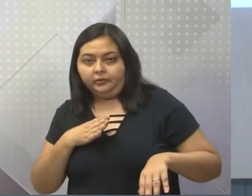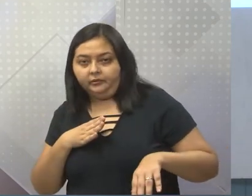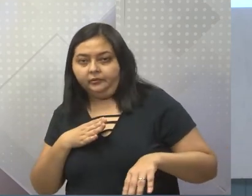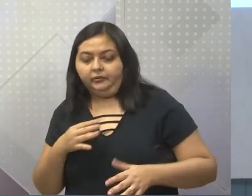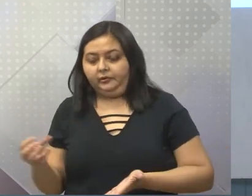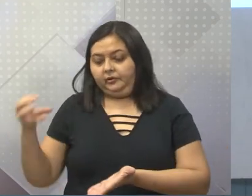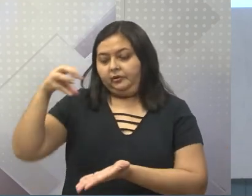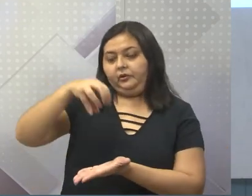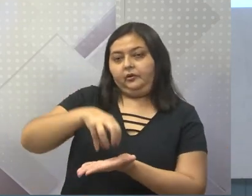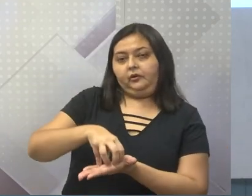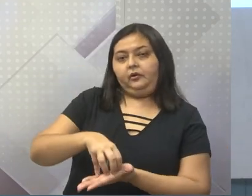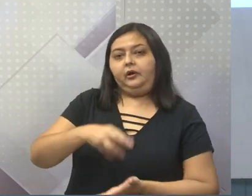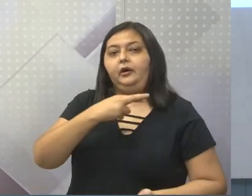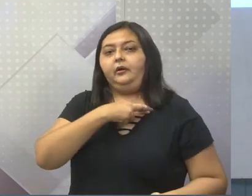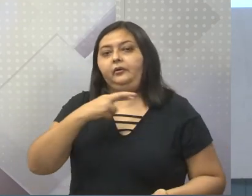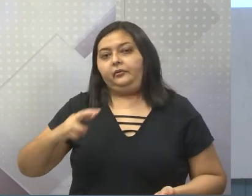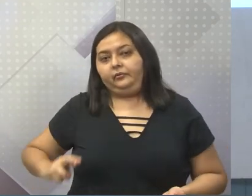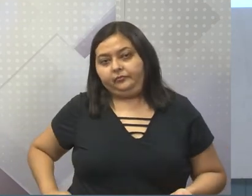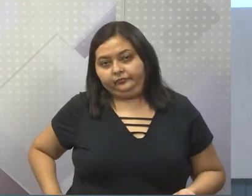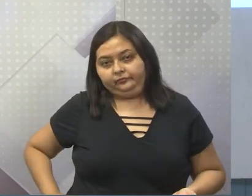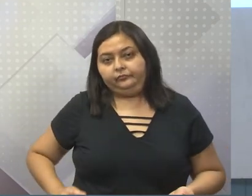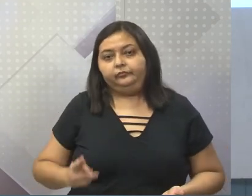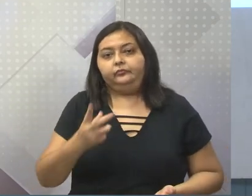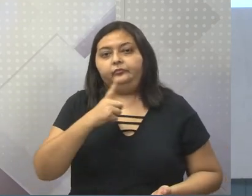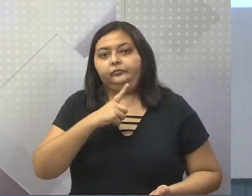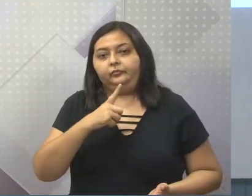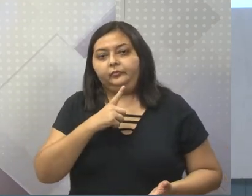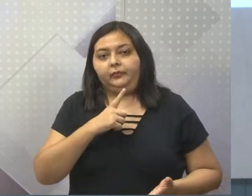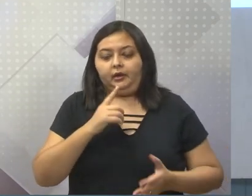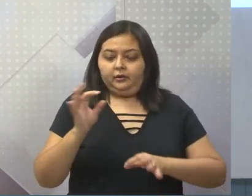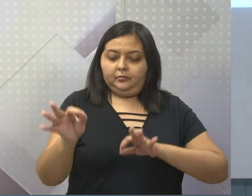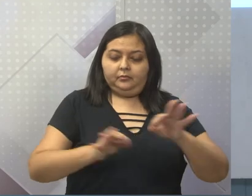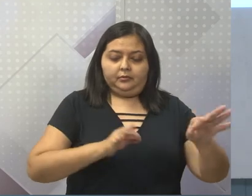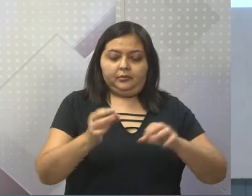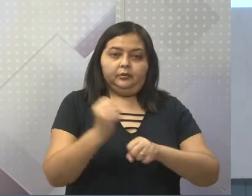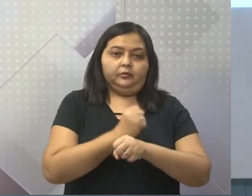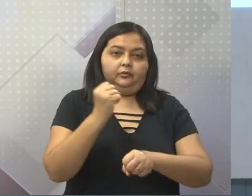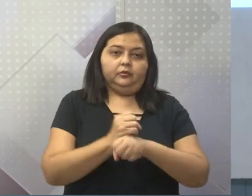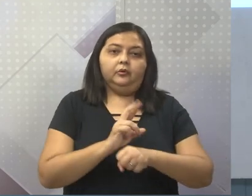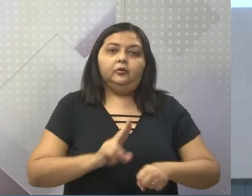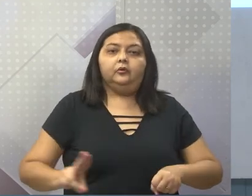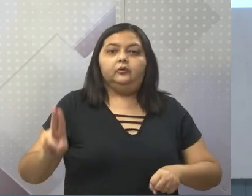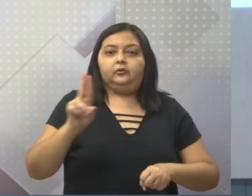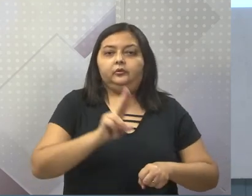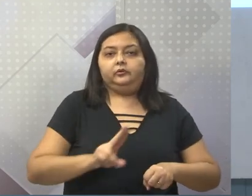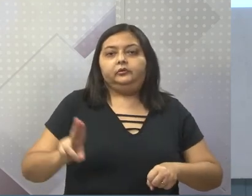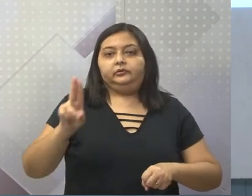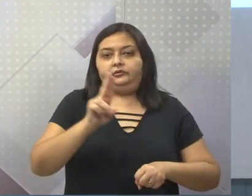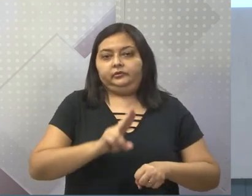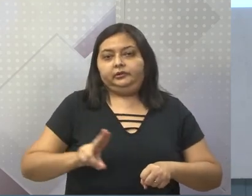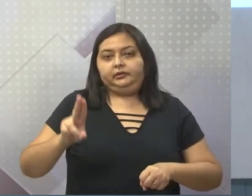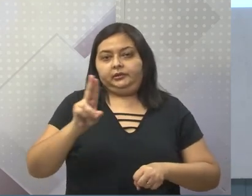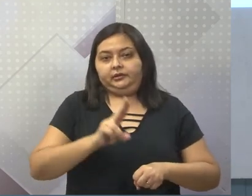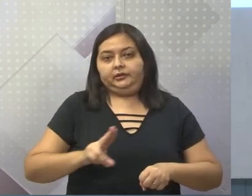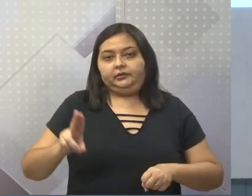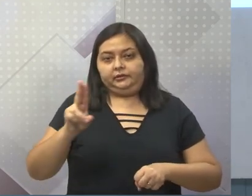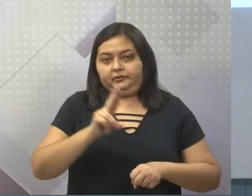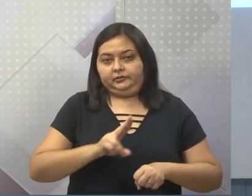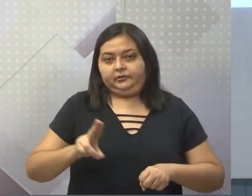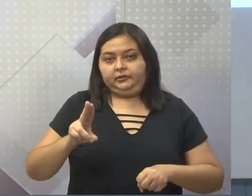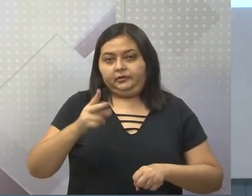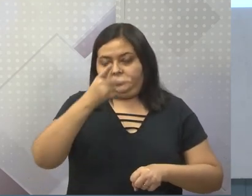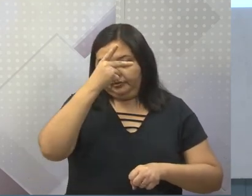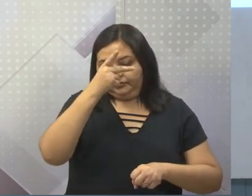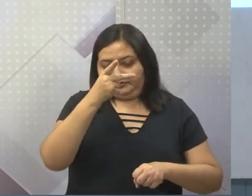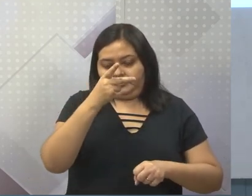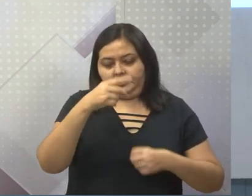se fazer, se ter uma universidade, uma universidade, vamos dizer, uma universidade pública na cidade de Vila